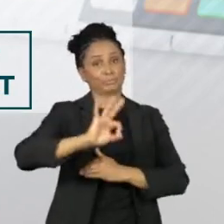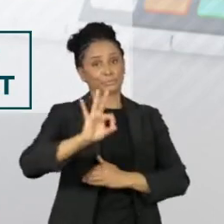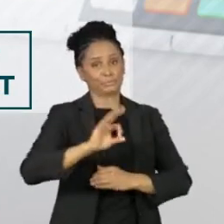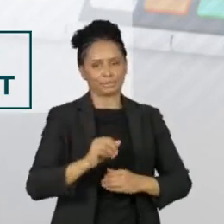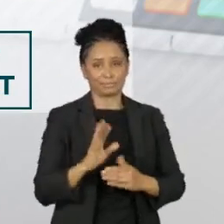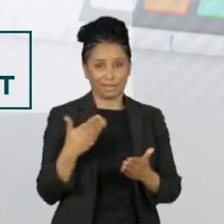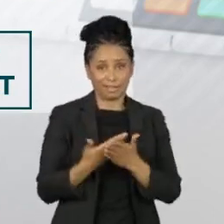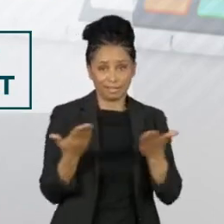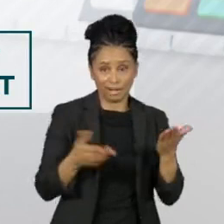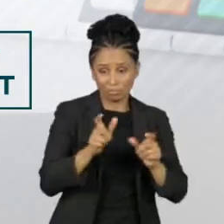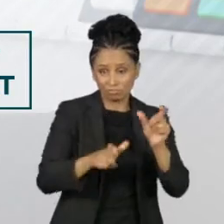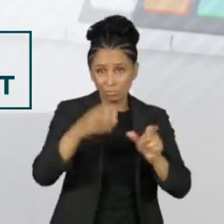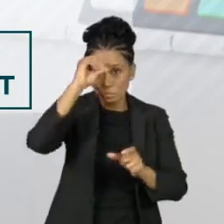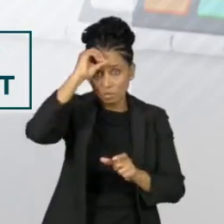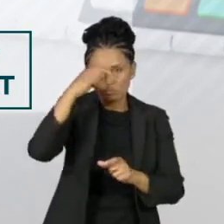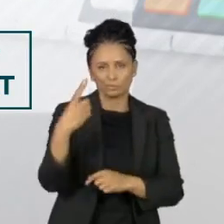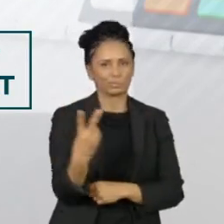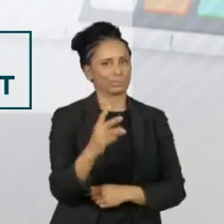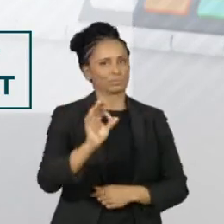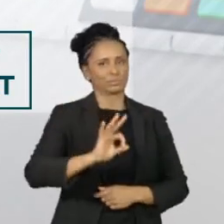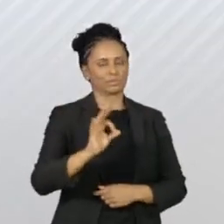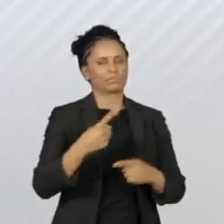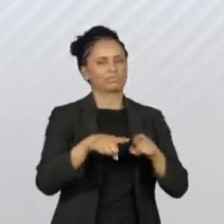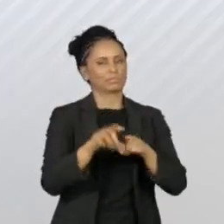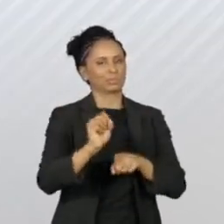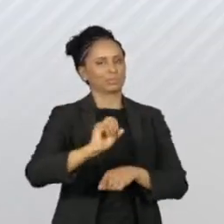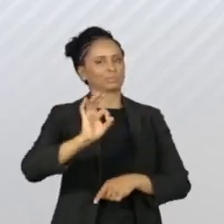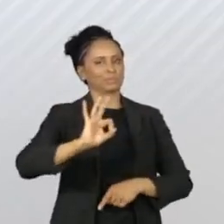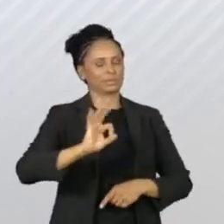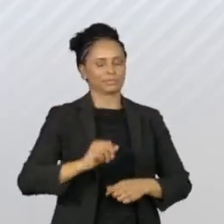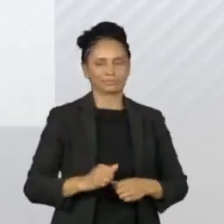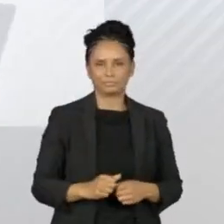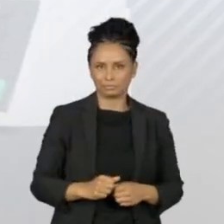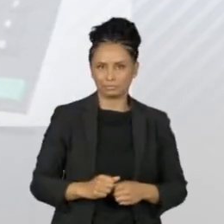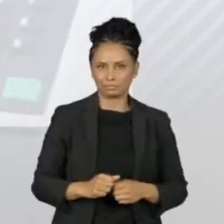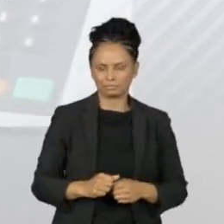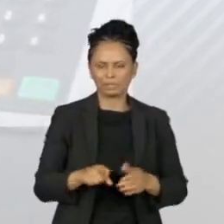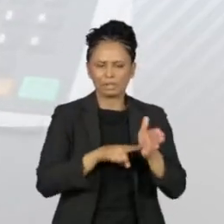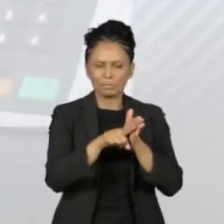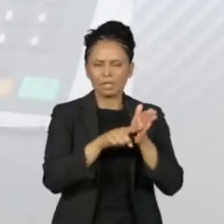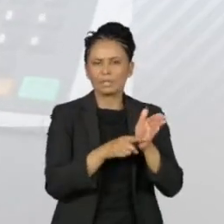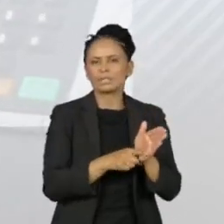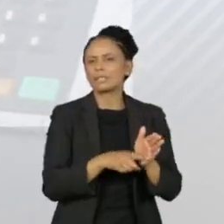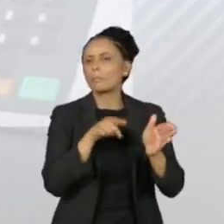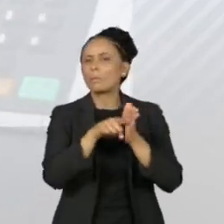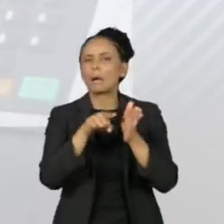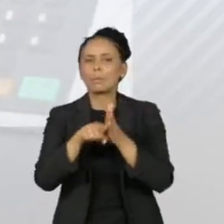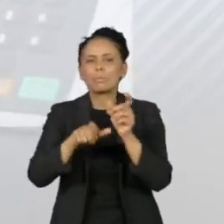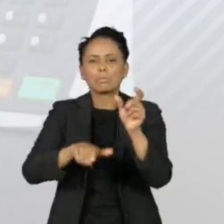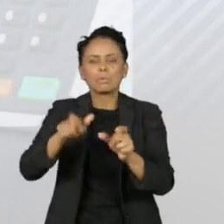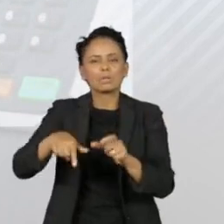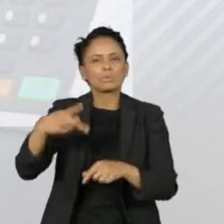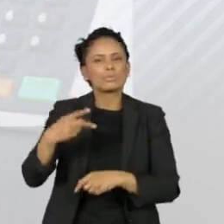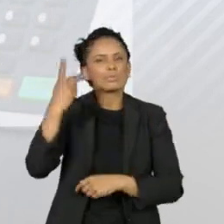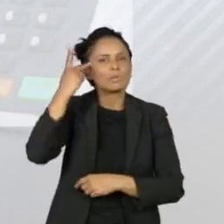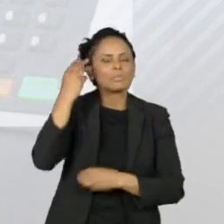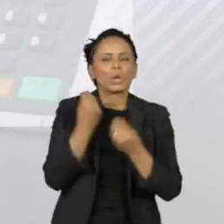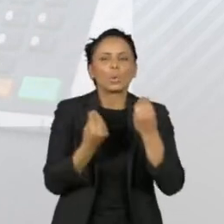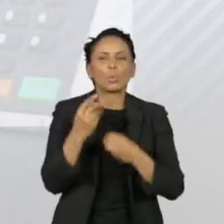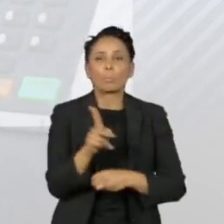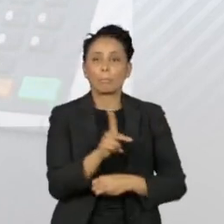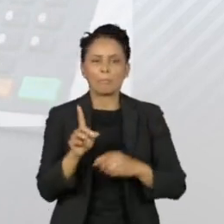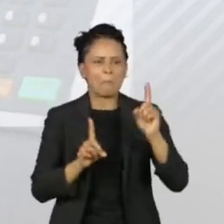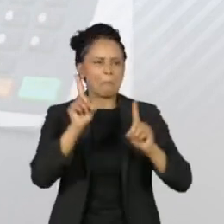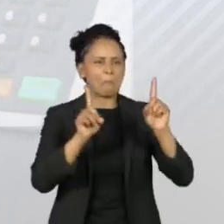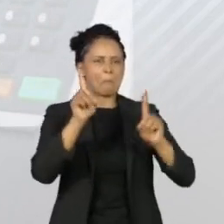Não sabem 12% e 8%. O IPESP também ouviu os eleitores de São Paulo sobre a corrida presidencial em pesquisa